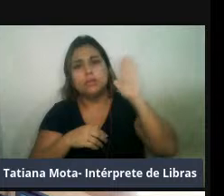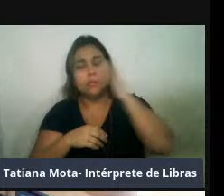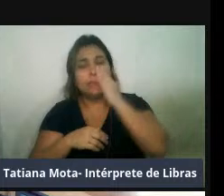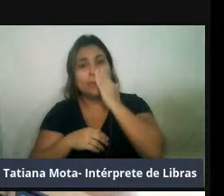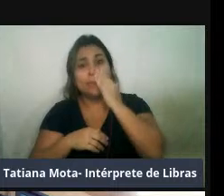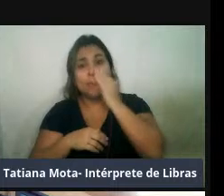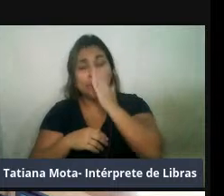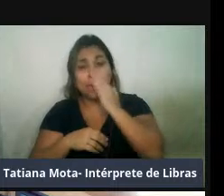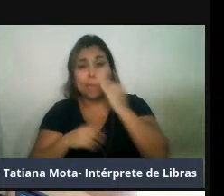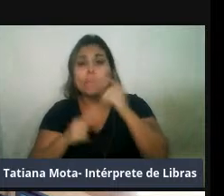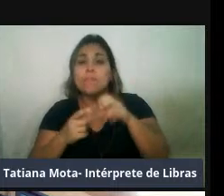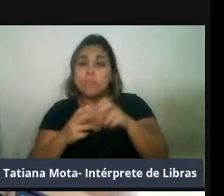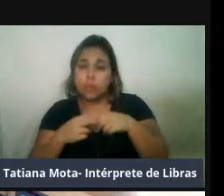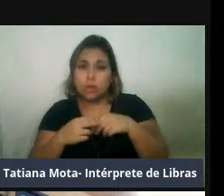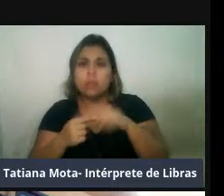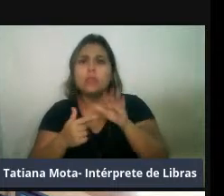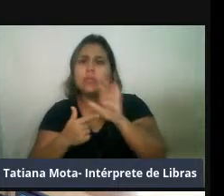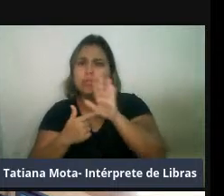temperadas,